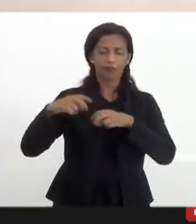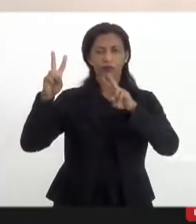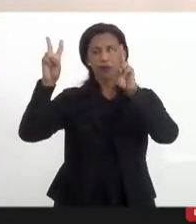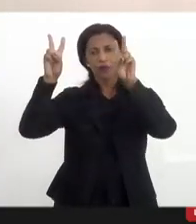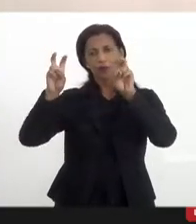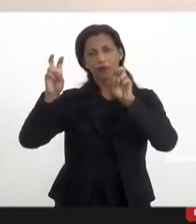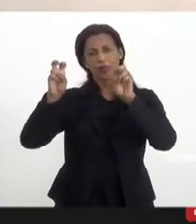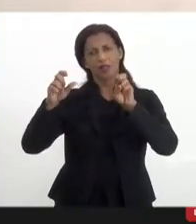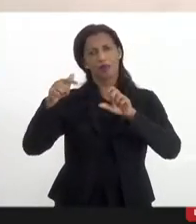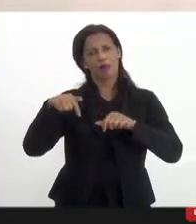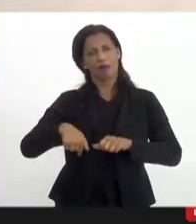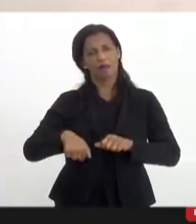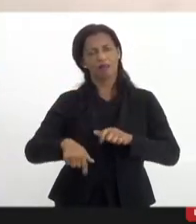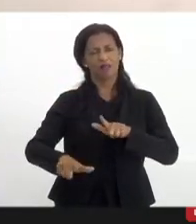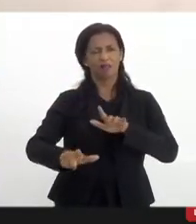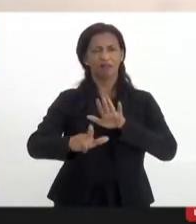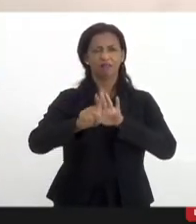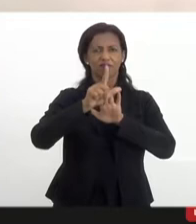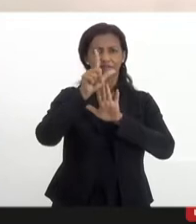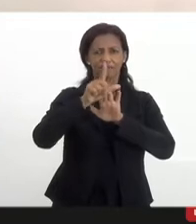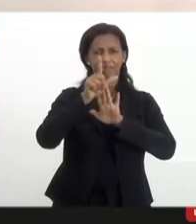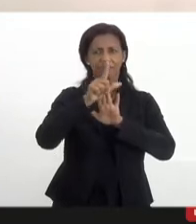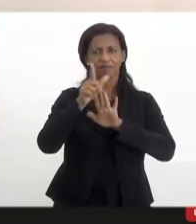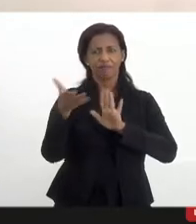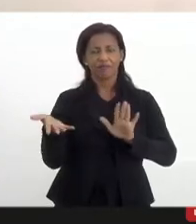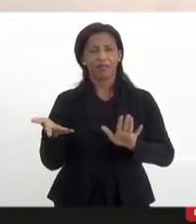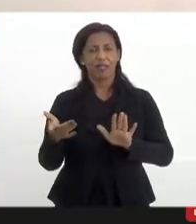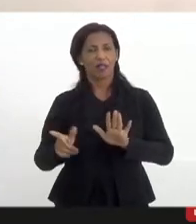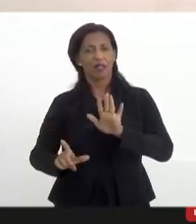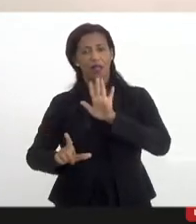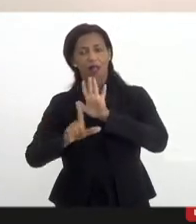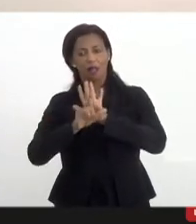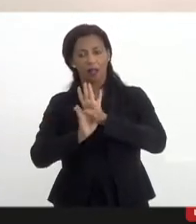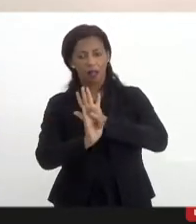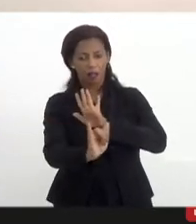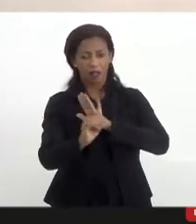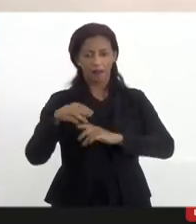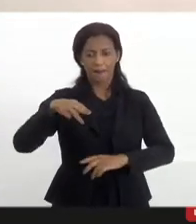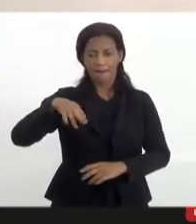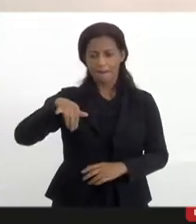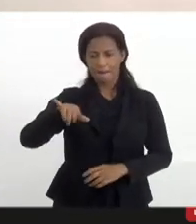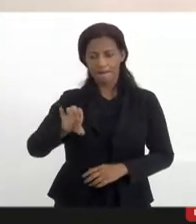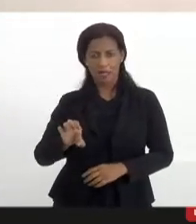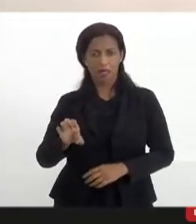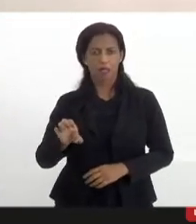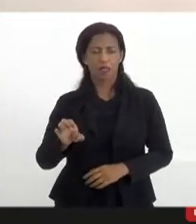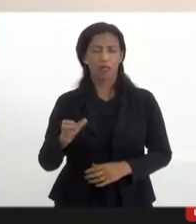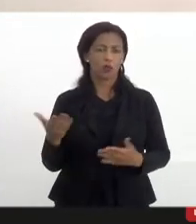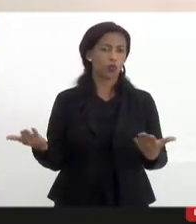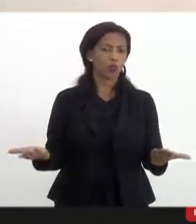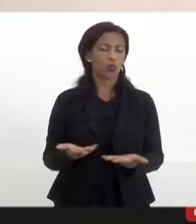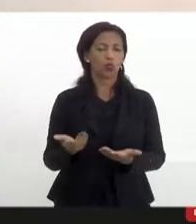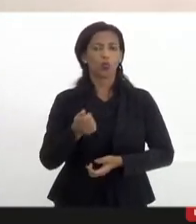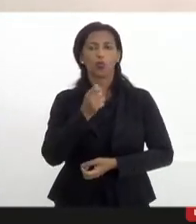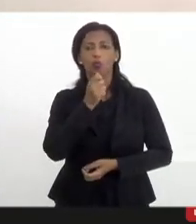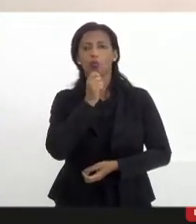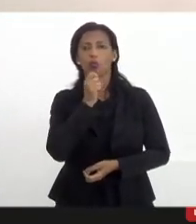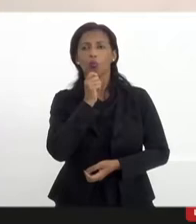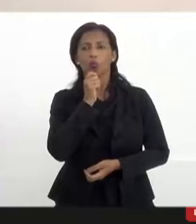Legislativo. Seja via lei do deputado Carlos Mink, que hoje não tem a